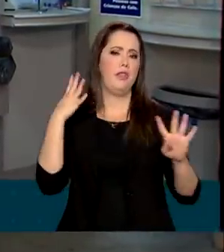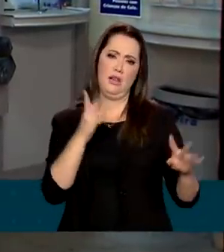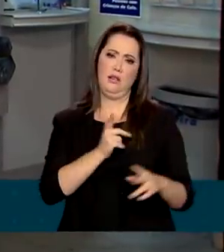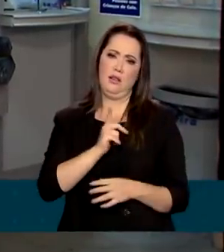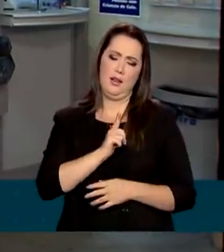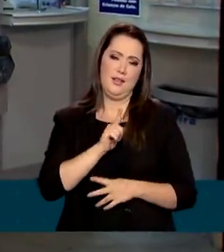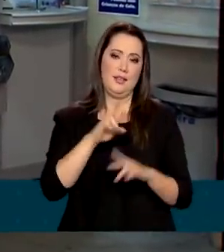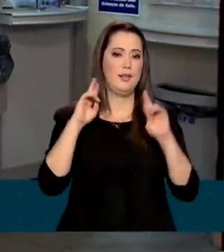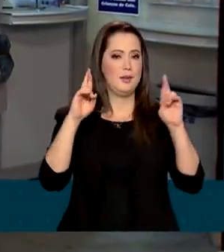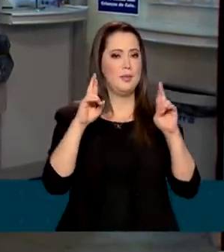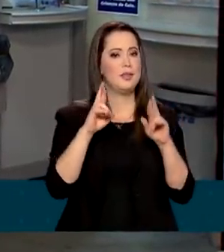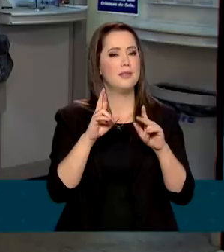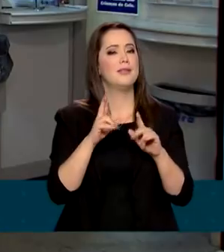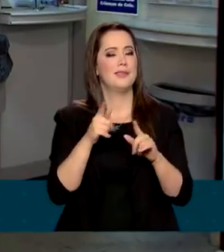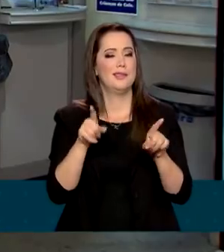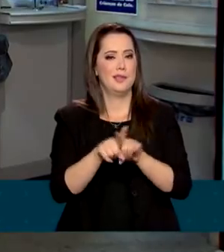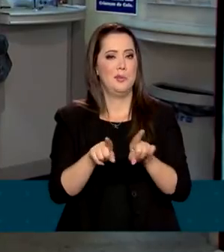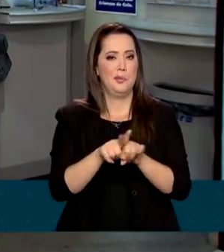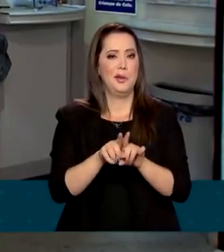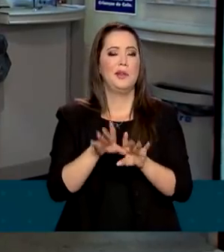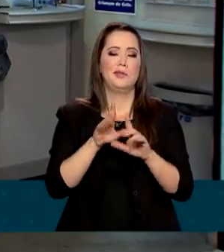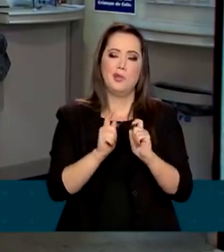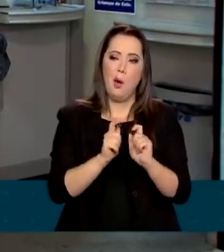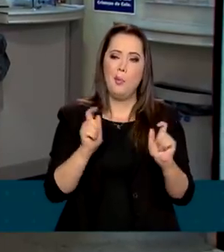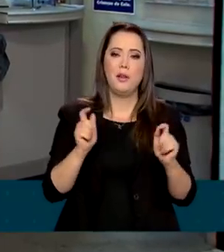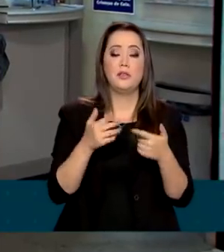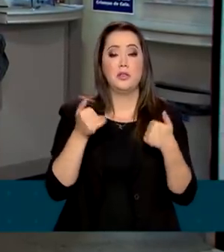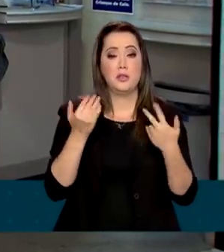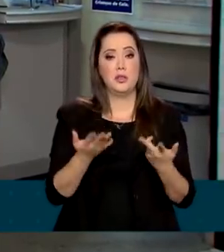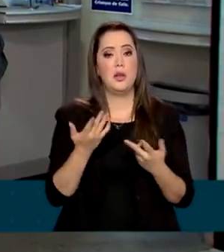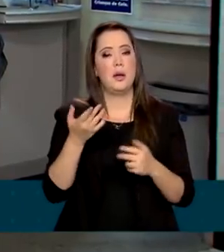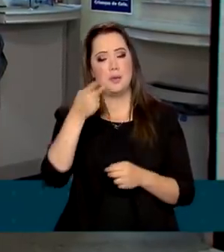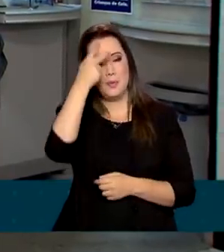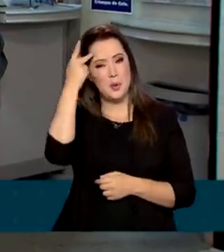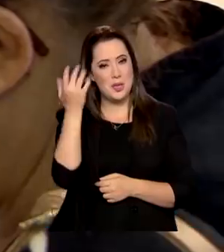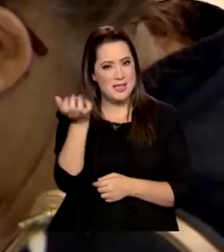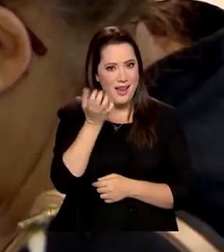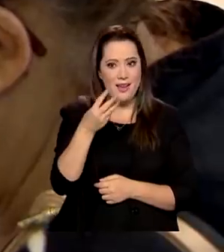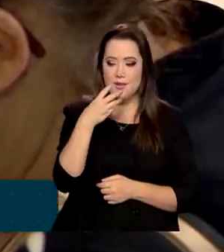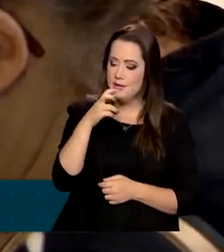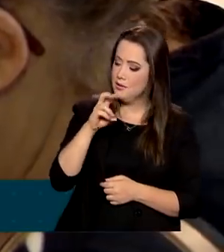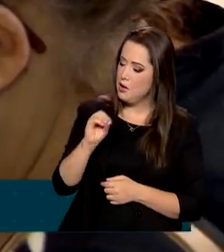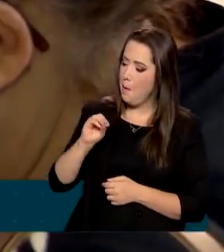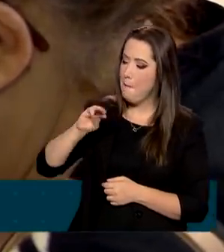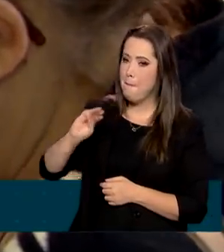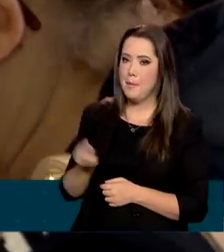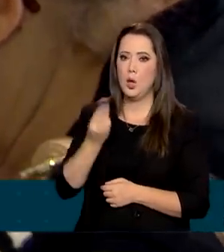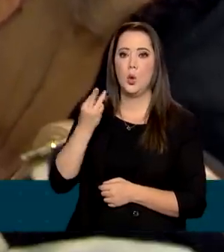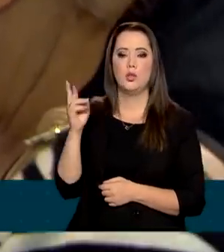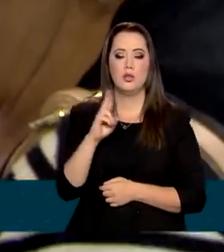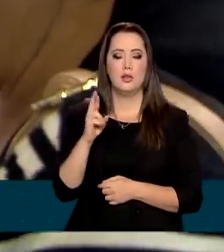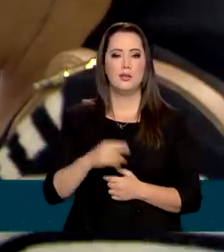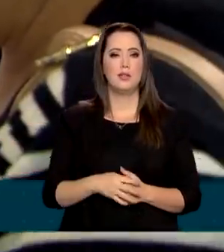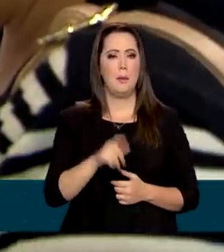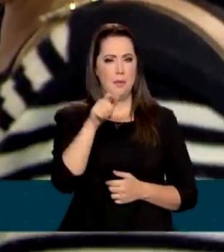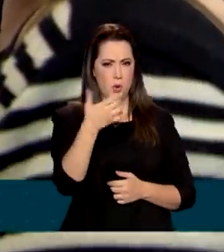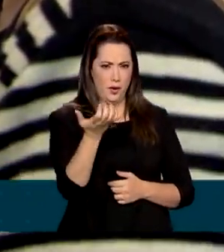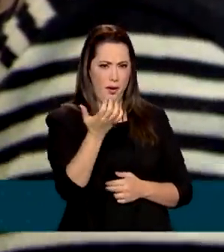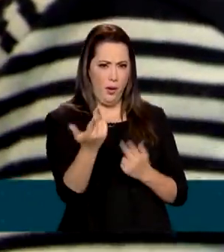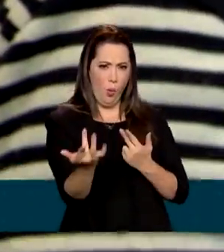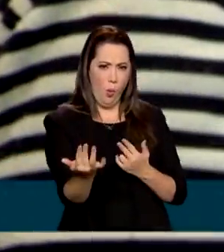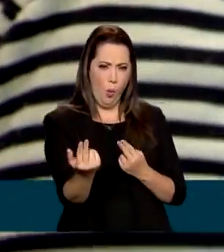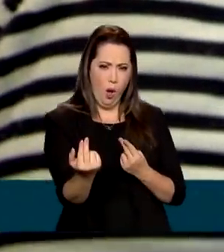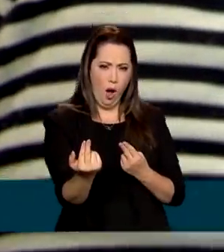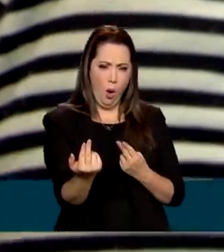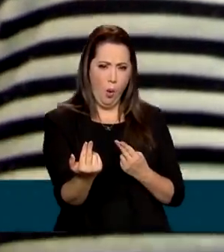final a expectativa é aumente mais ainda. O pessoal está querendo ganhar os 350 milhões. Quem, assim como eu, quer testar a